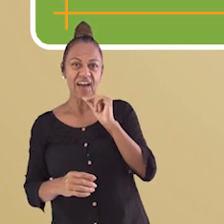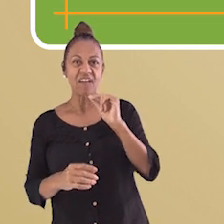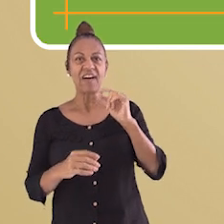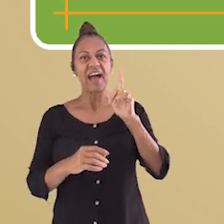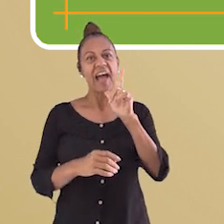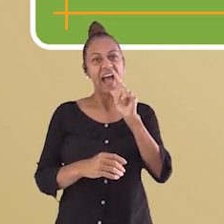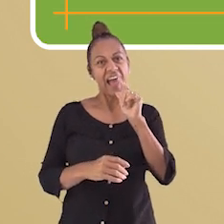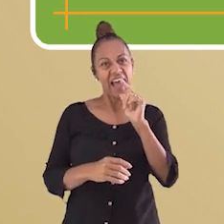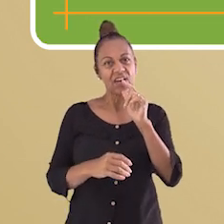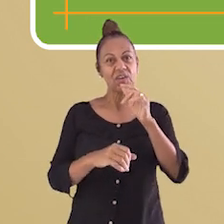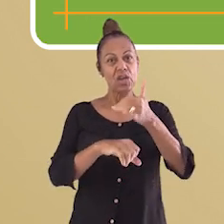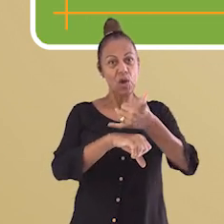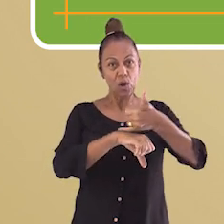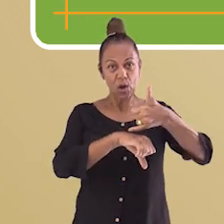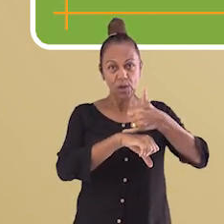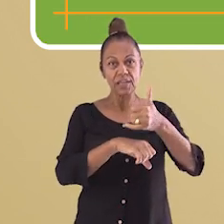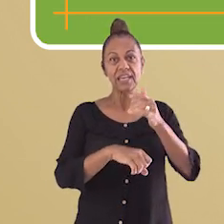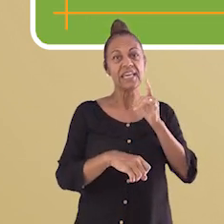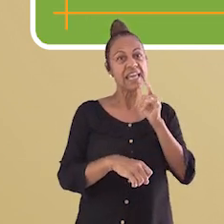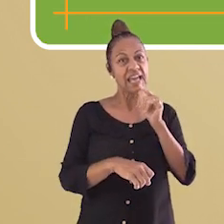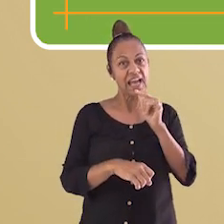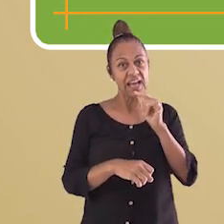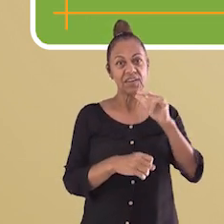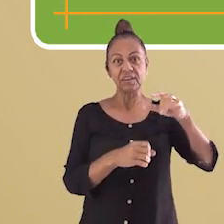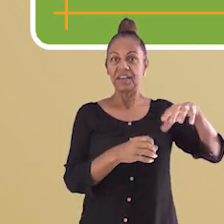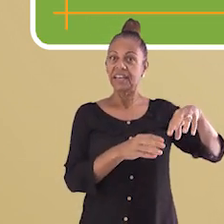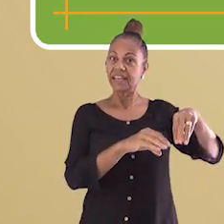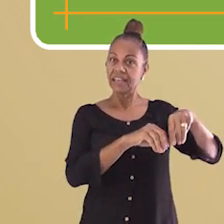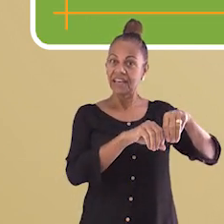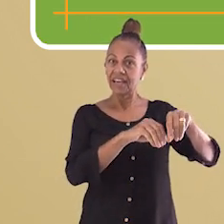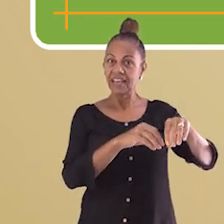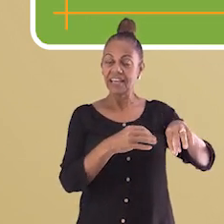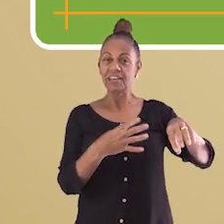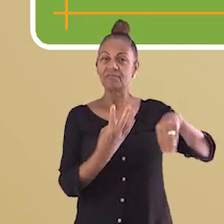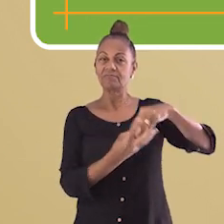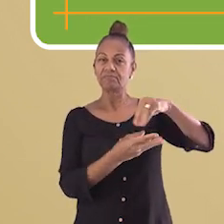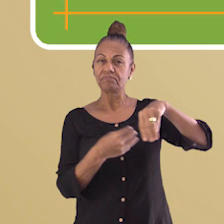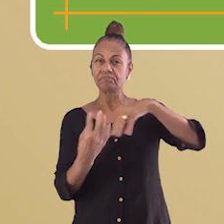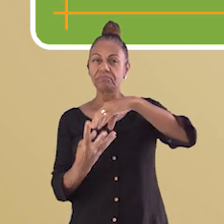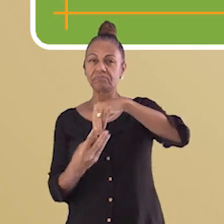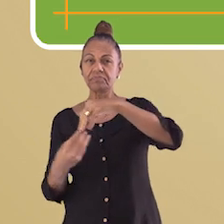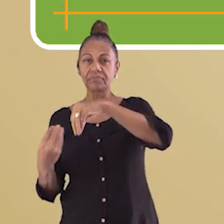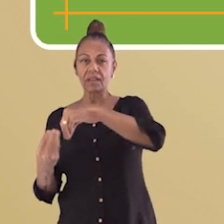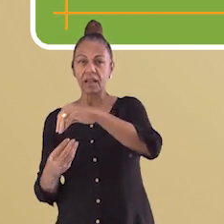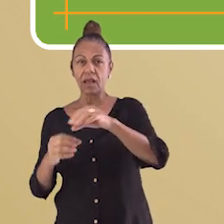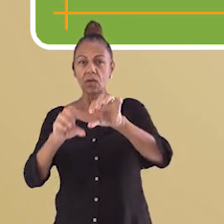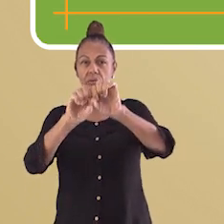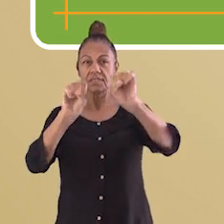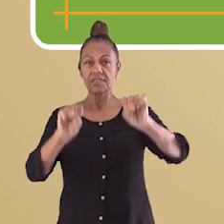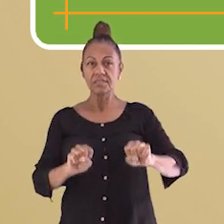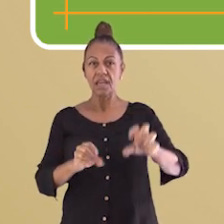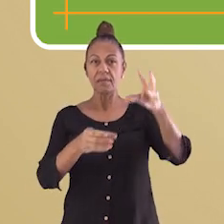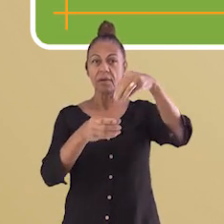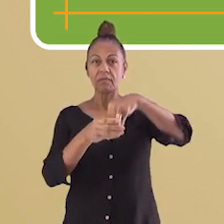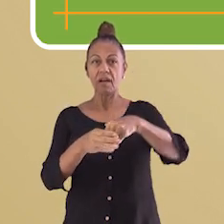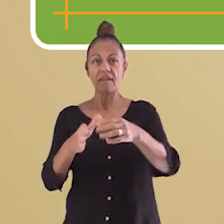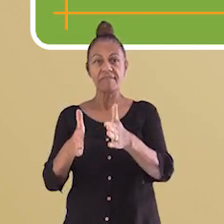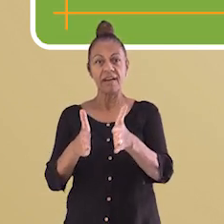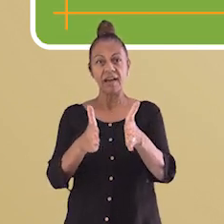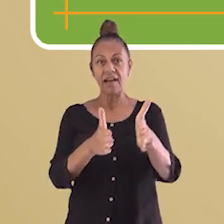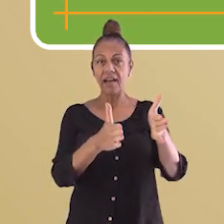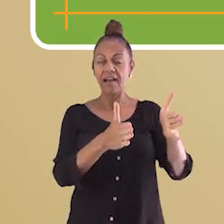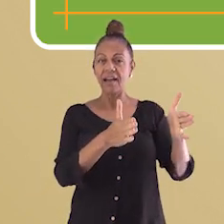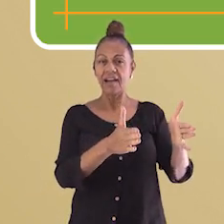Com os objetivos de identificar as fases de um sistema e correlacionar a quantidade